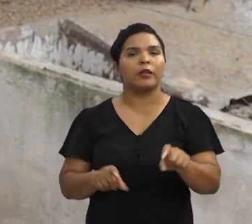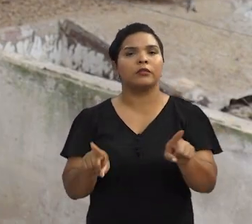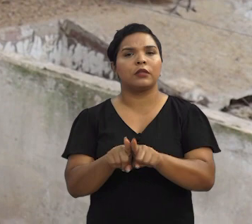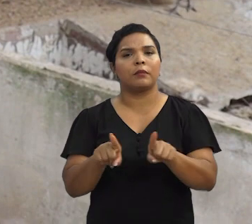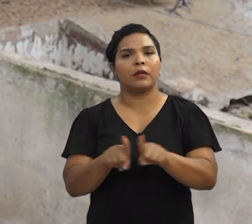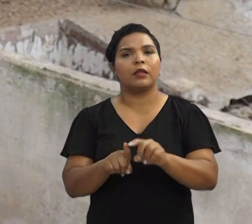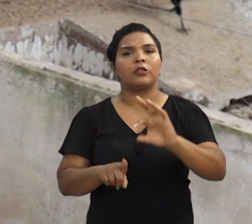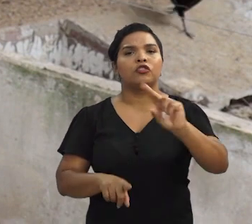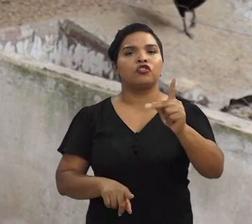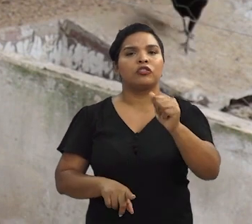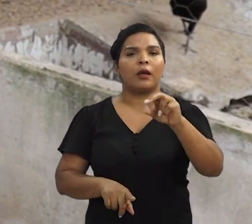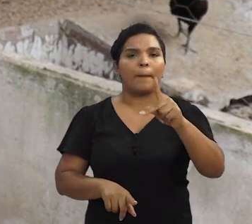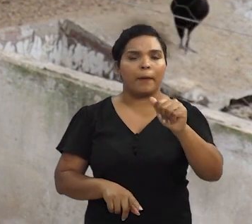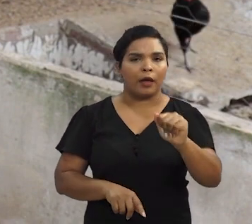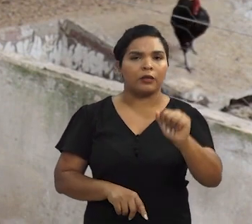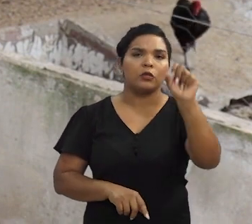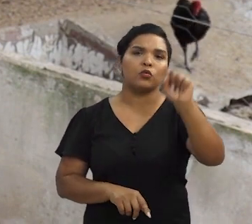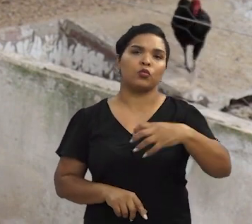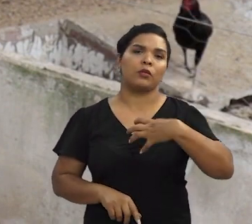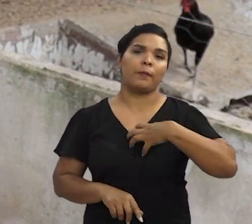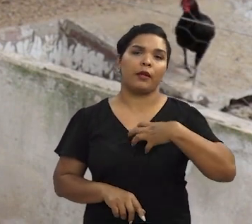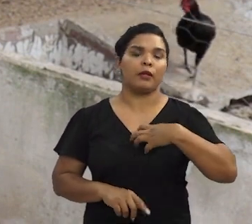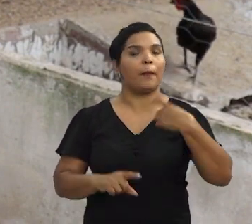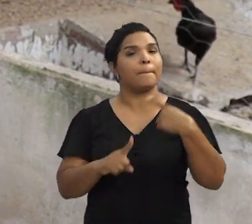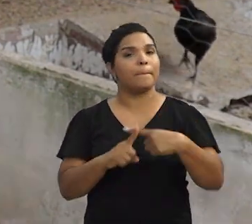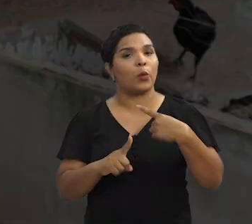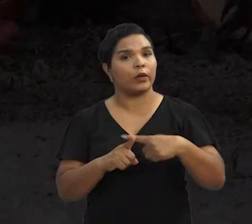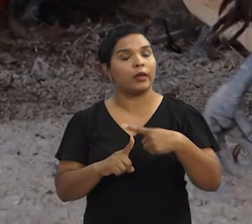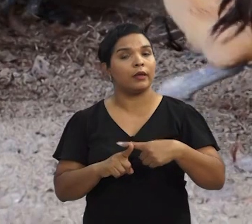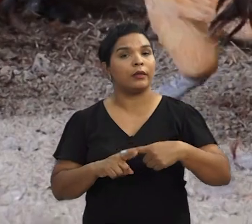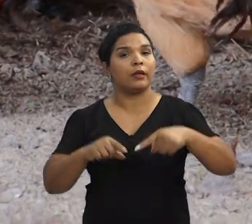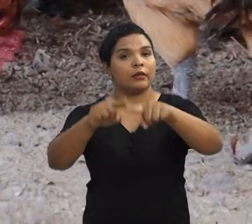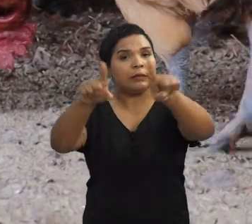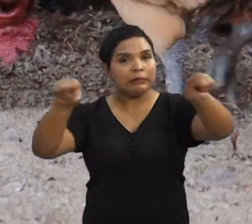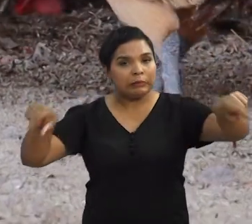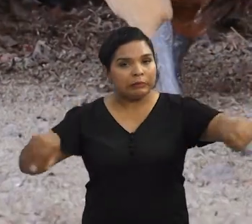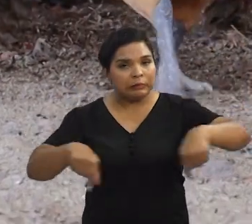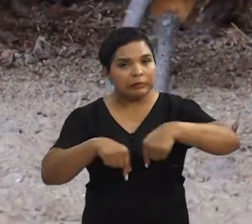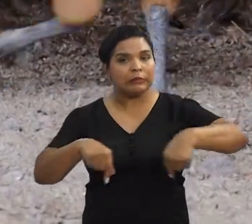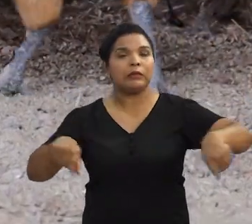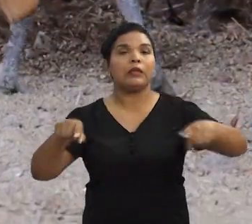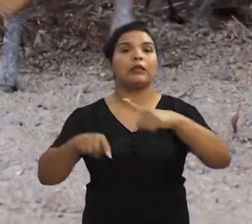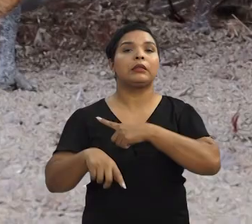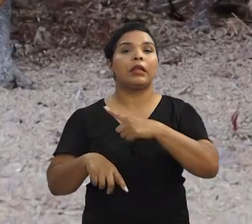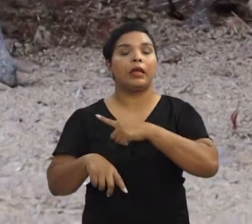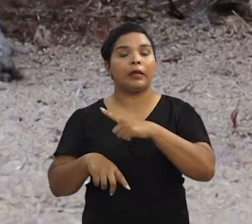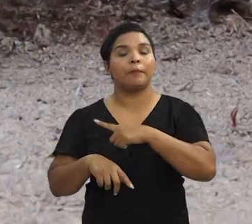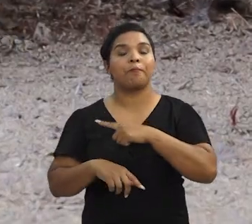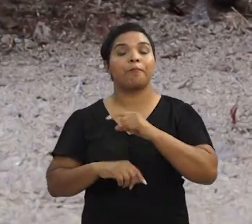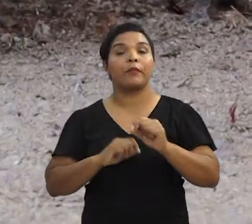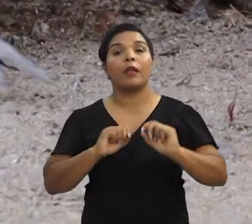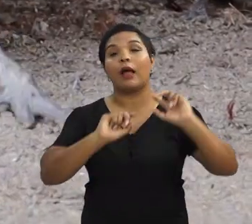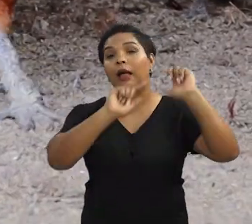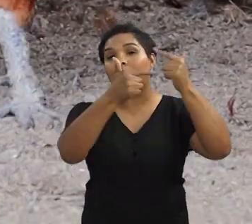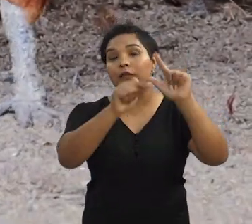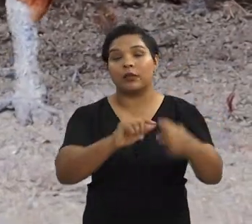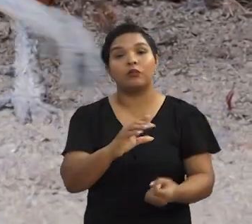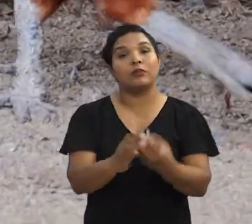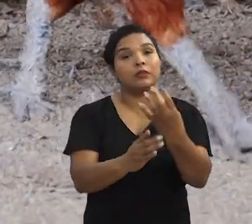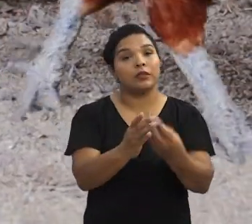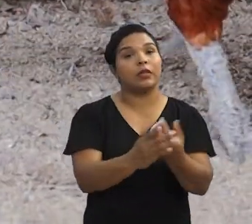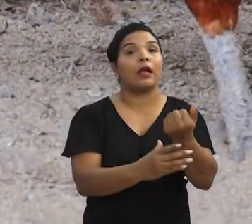extremo sul, Chapada Diamantina e sul da Bahia. Por quê? Esses quintais já têm uma tradição secular